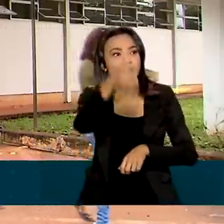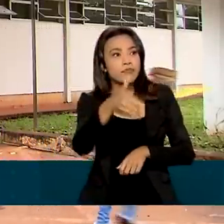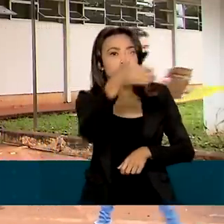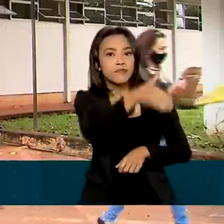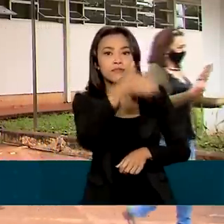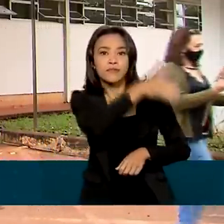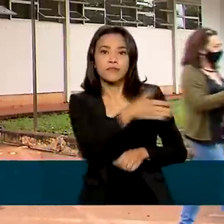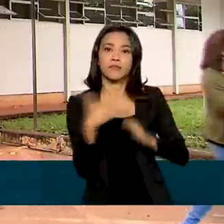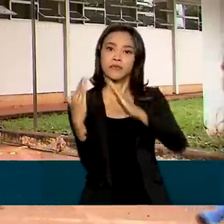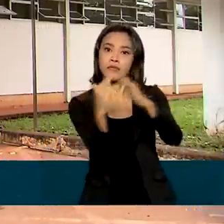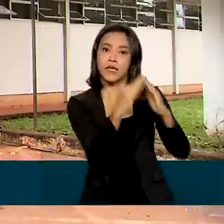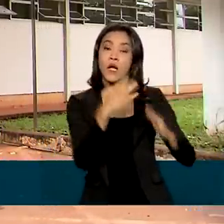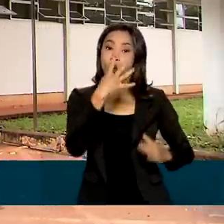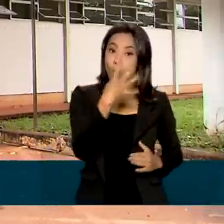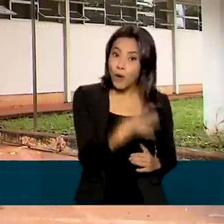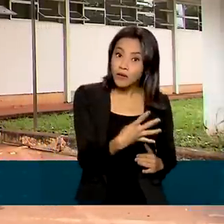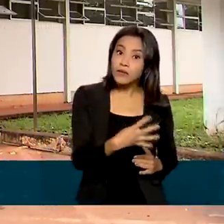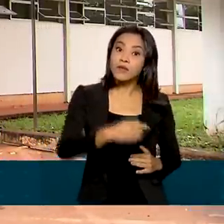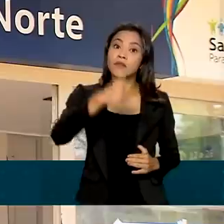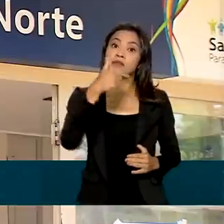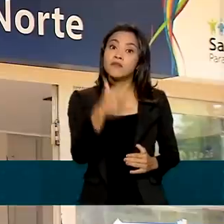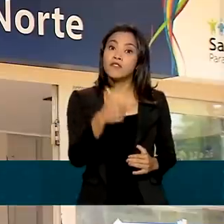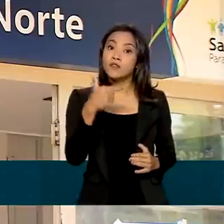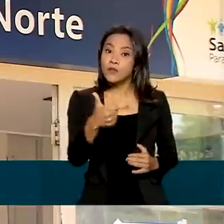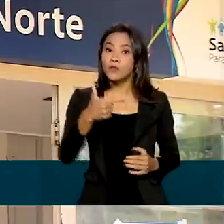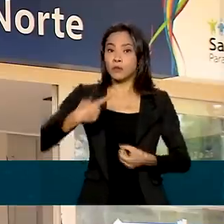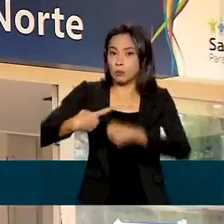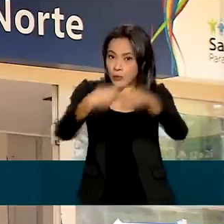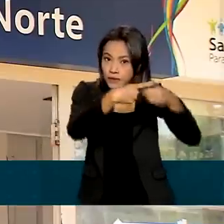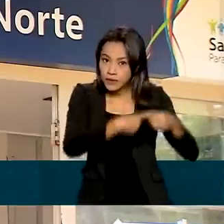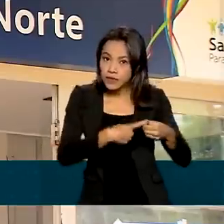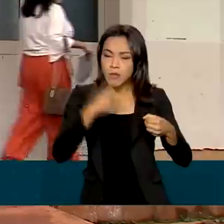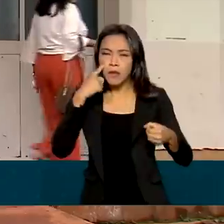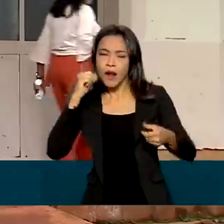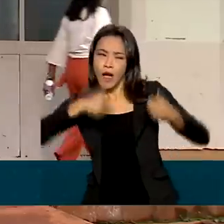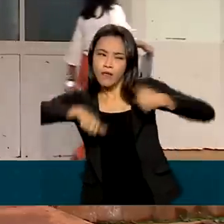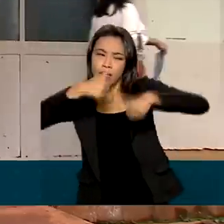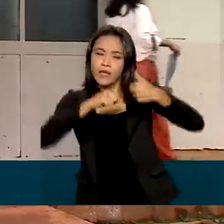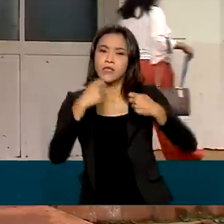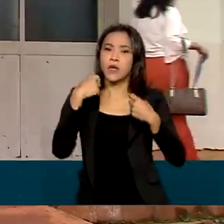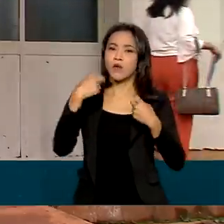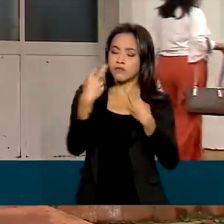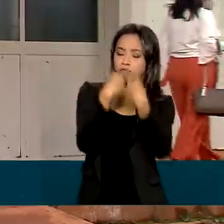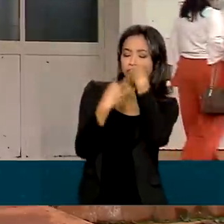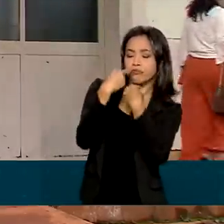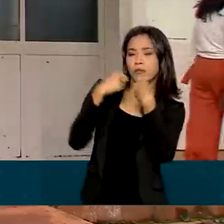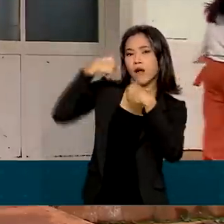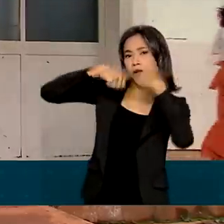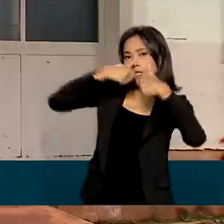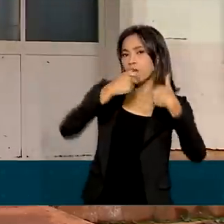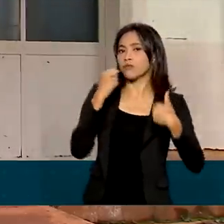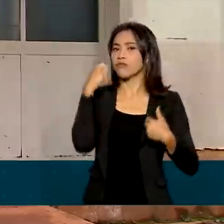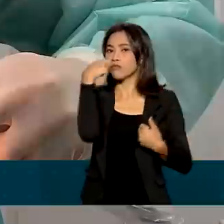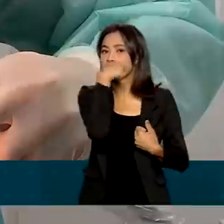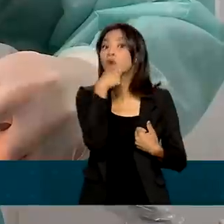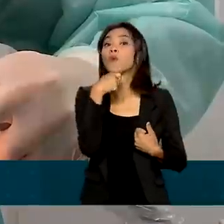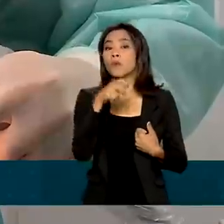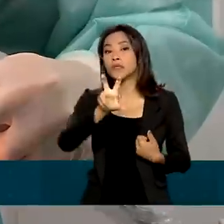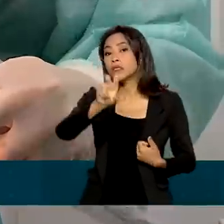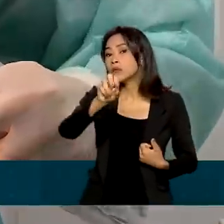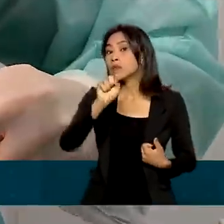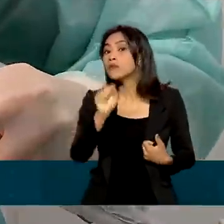de 422 municípios para fazer uma avaliação bucal de cerca de 50 mil pessoas.